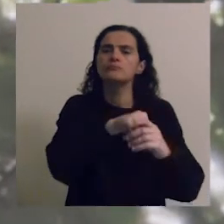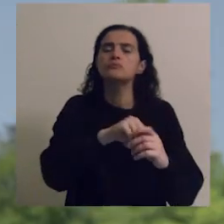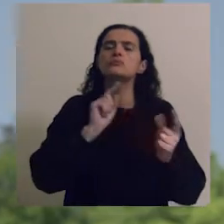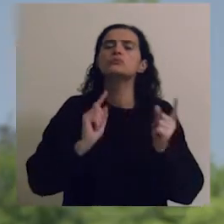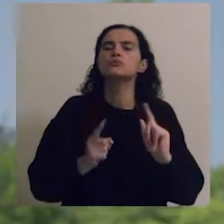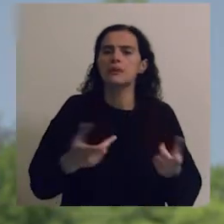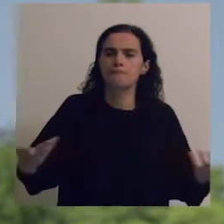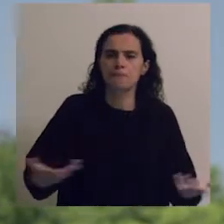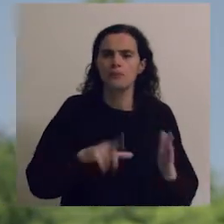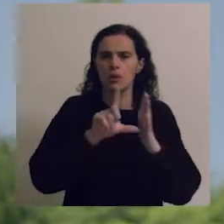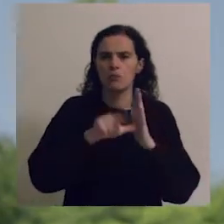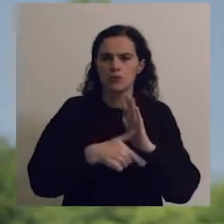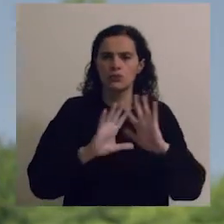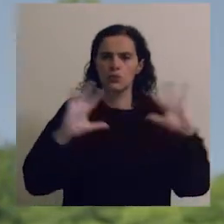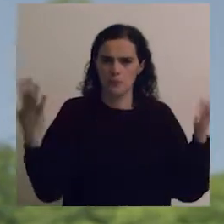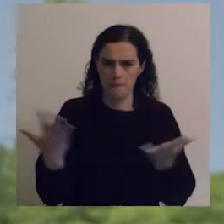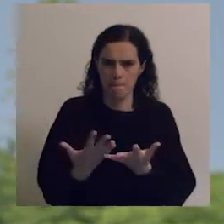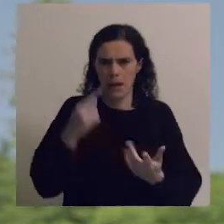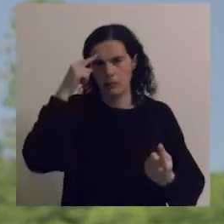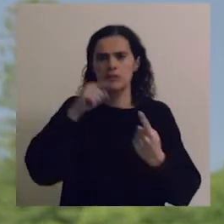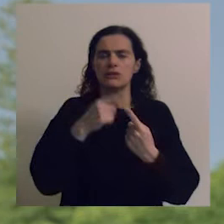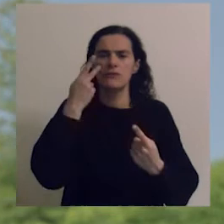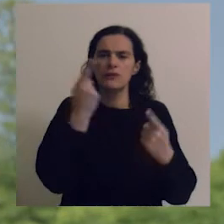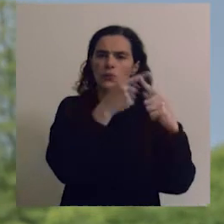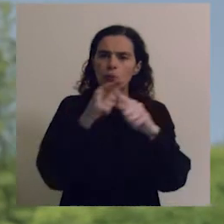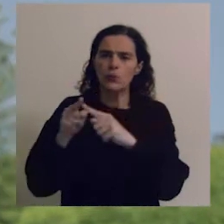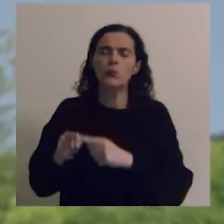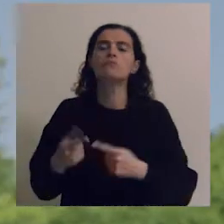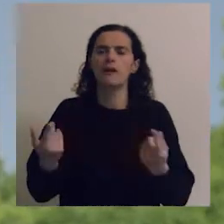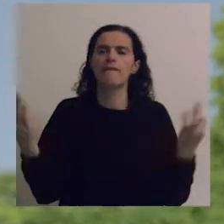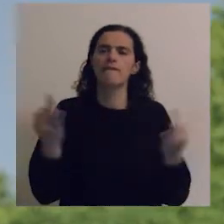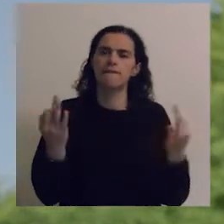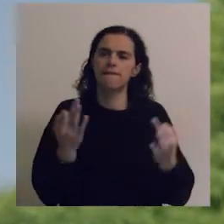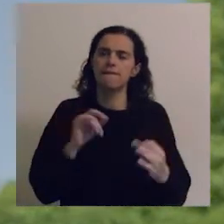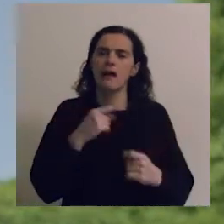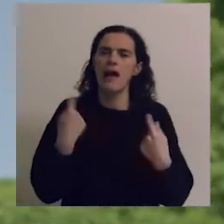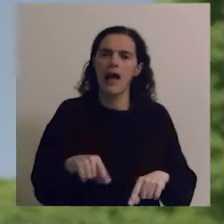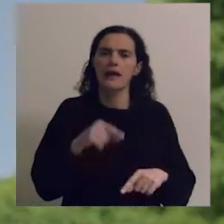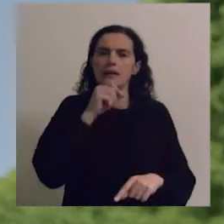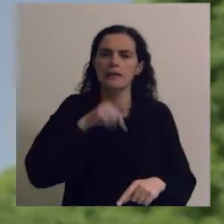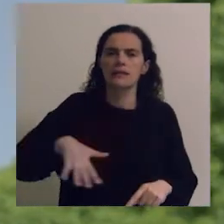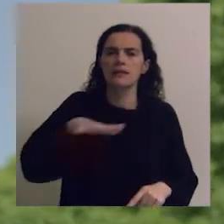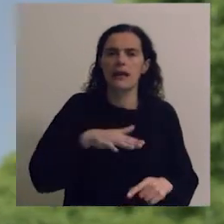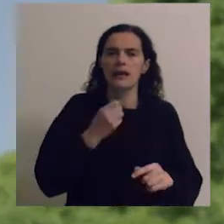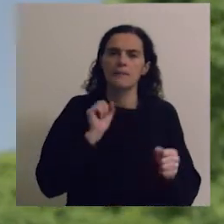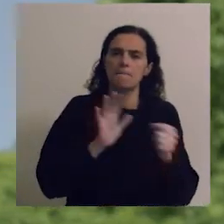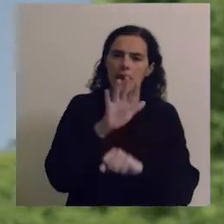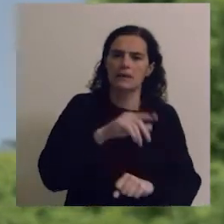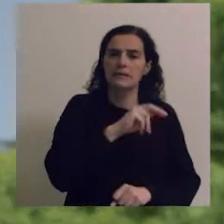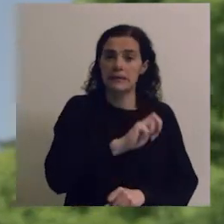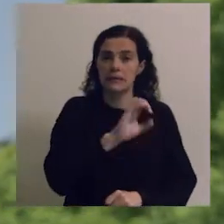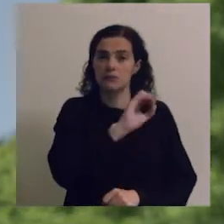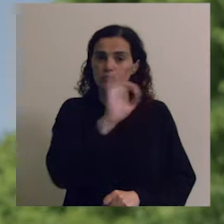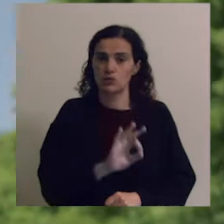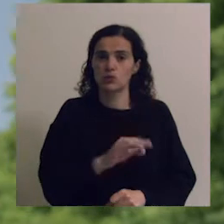fazem parte daquilo que é o grande projeto global para a biodiversidade que é, de facto, conseguirmos ter em terra e no mar 30